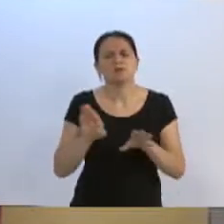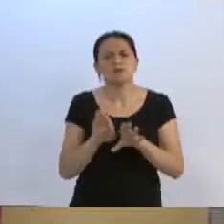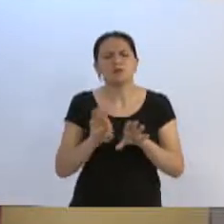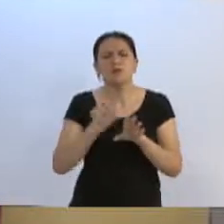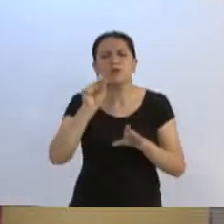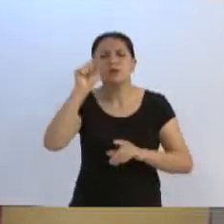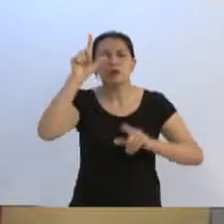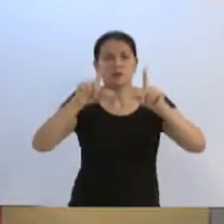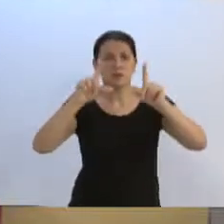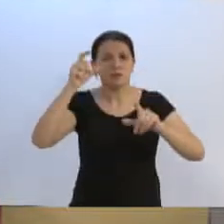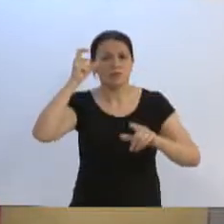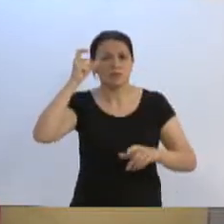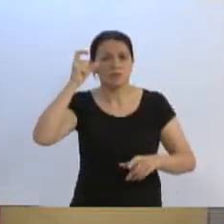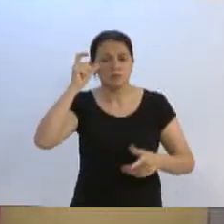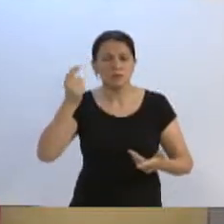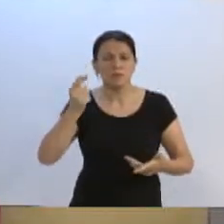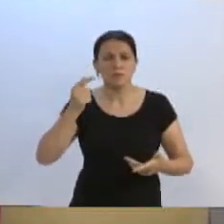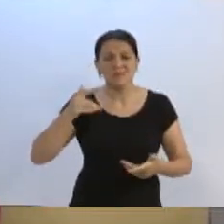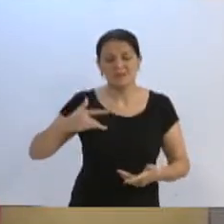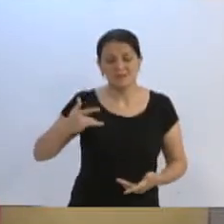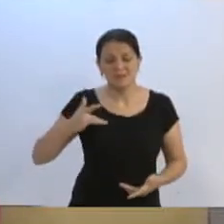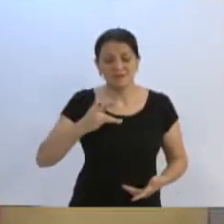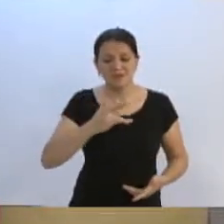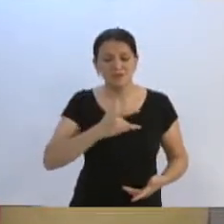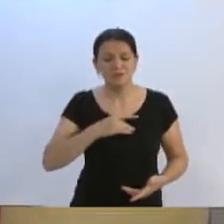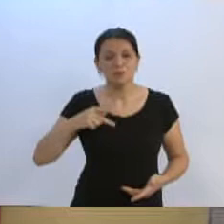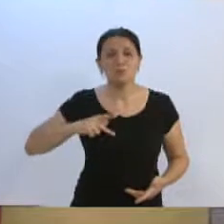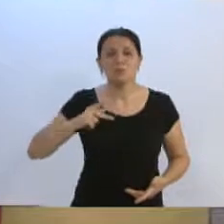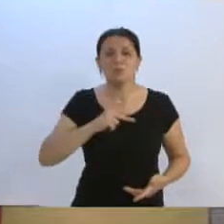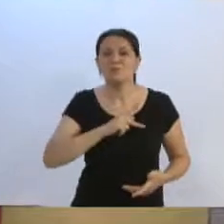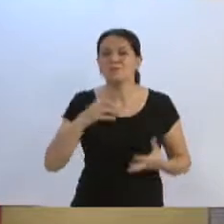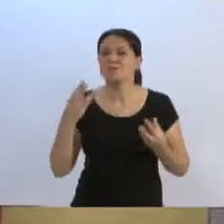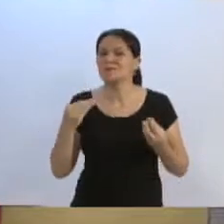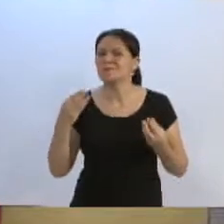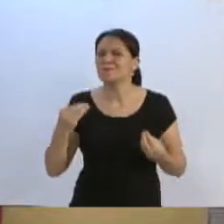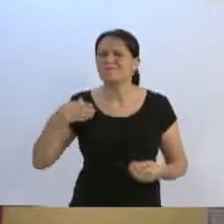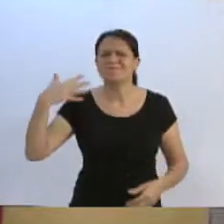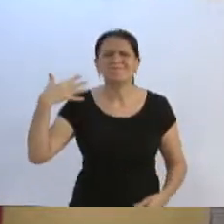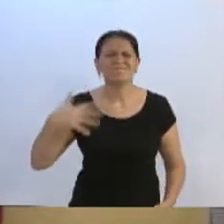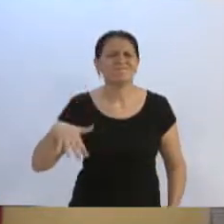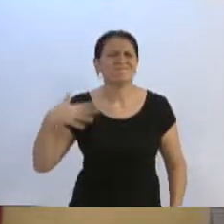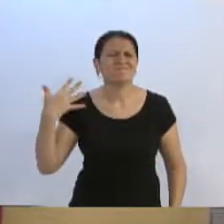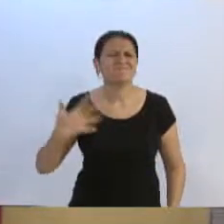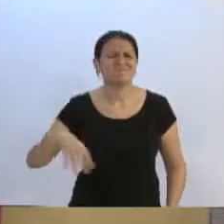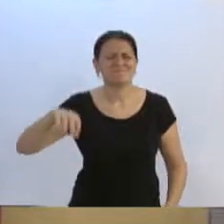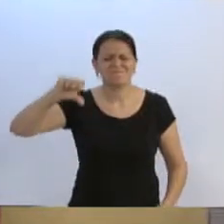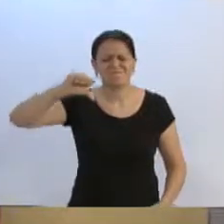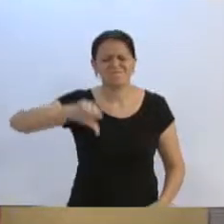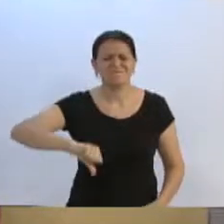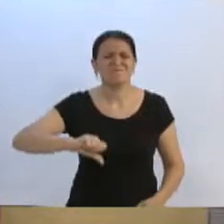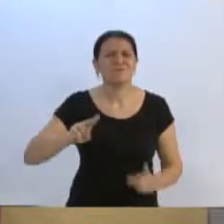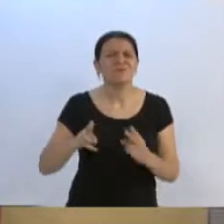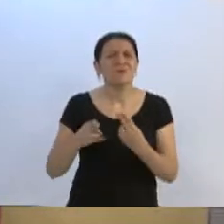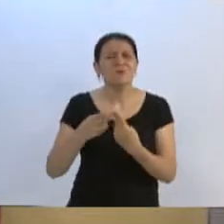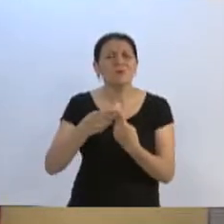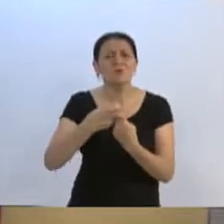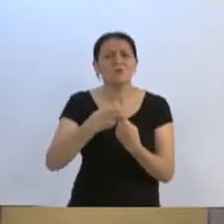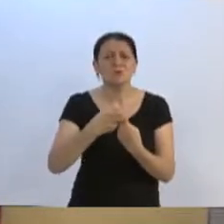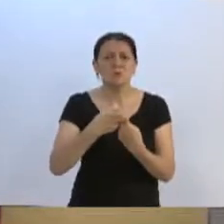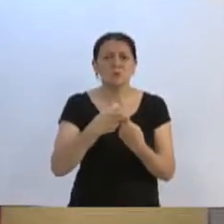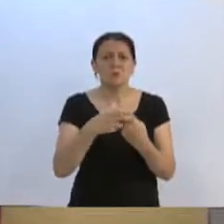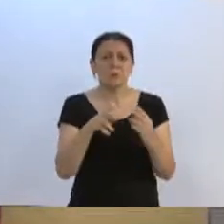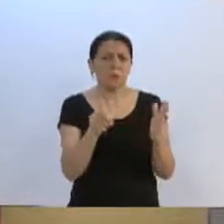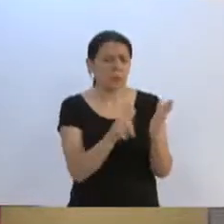nos assistir, que a saúde pública do nosso país está muito precária. Olha, o SUS, no papel, é muito